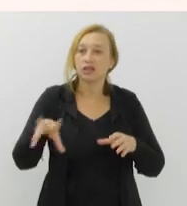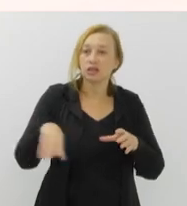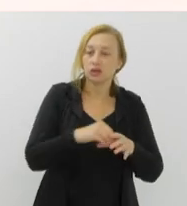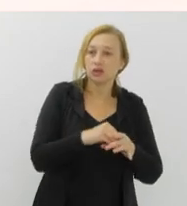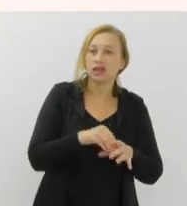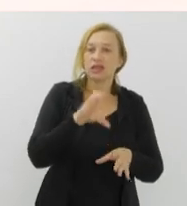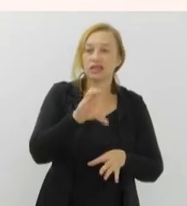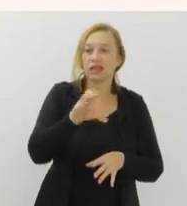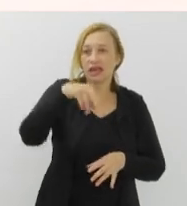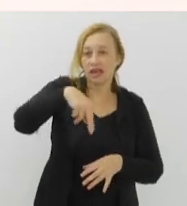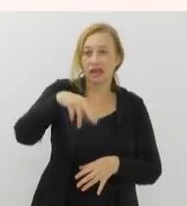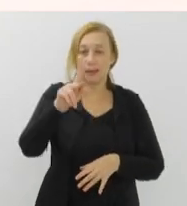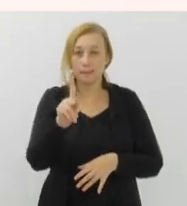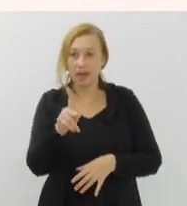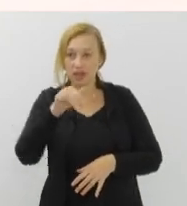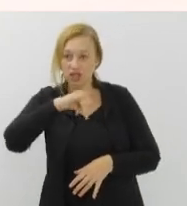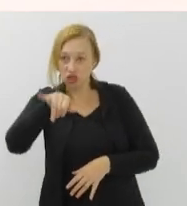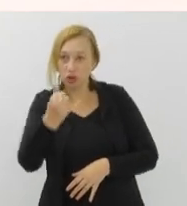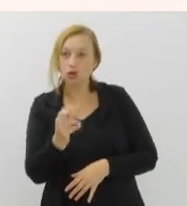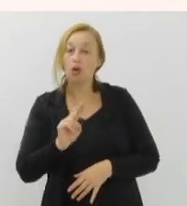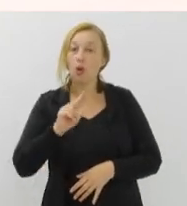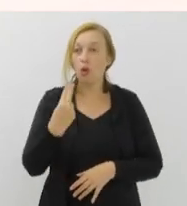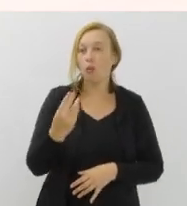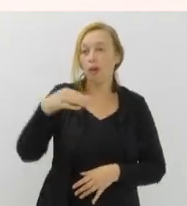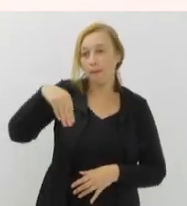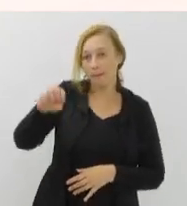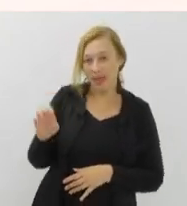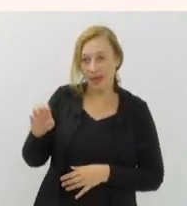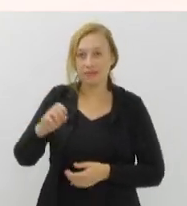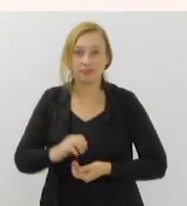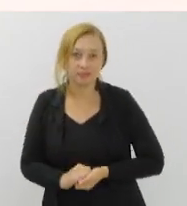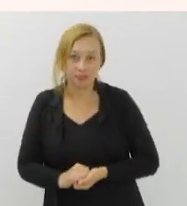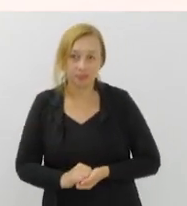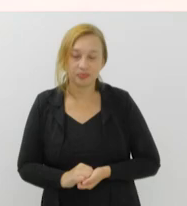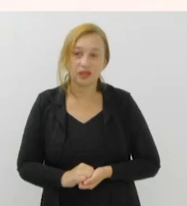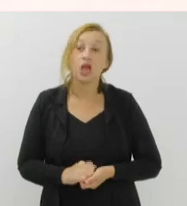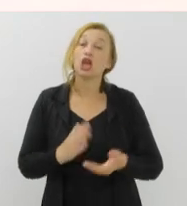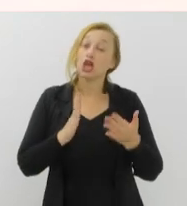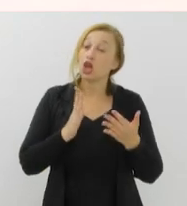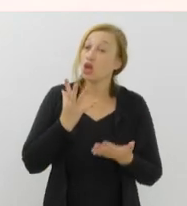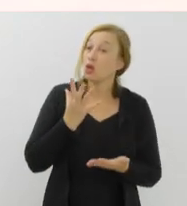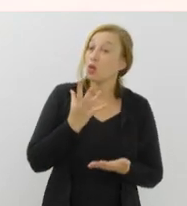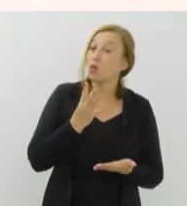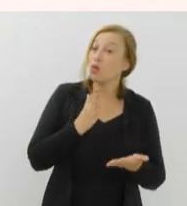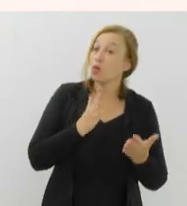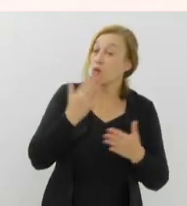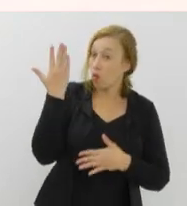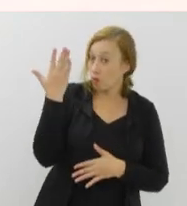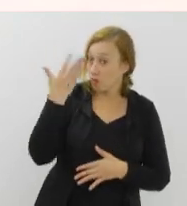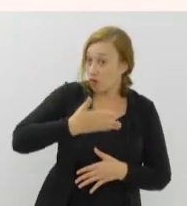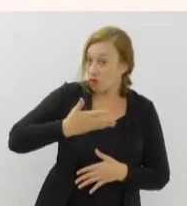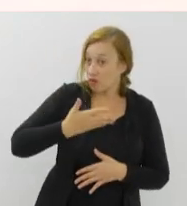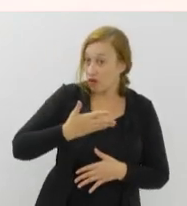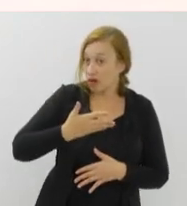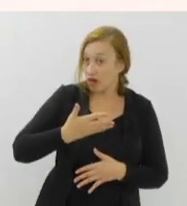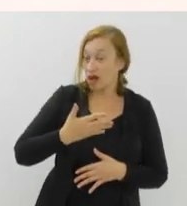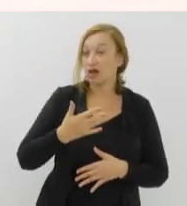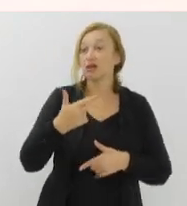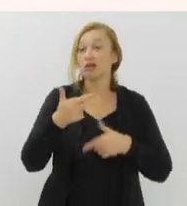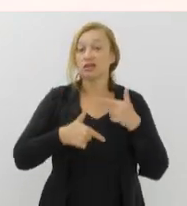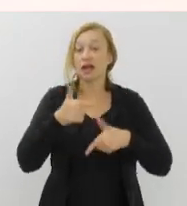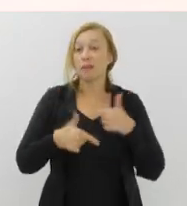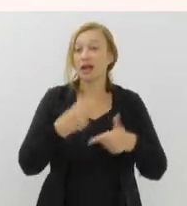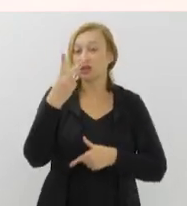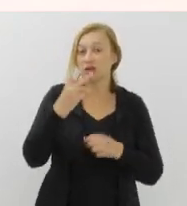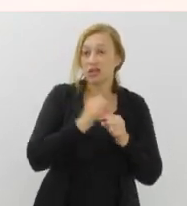CNPJ ou quem tem MEI. E comprovadamente, com atuação de dois anos na